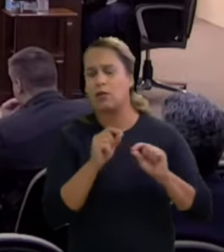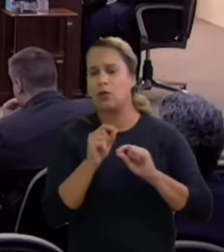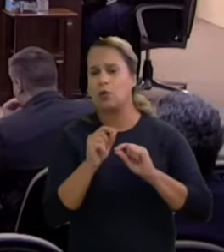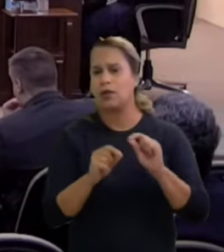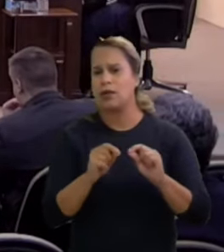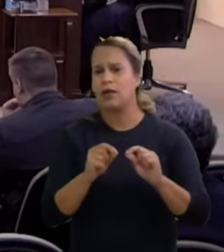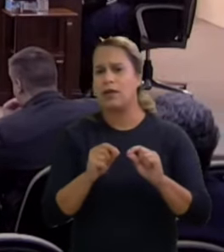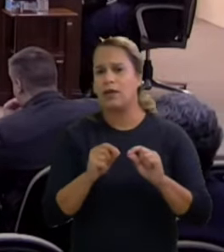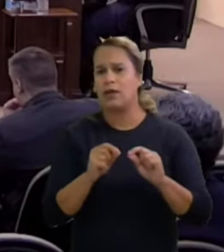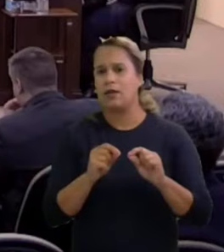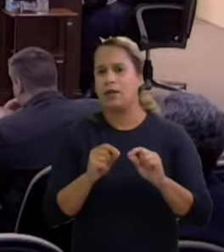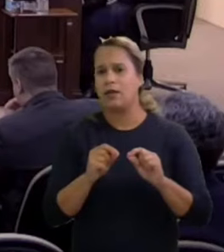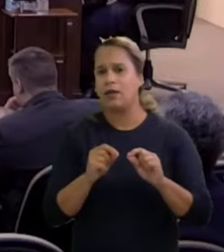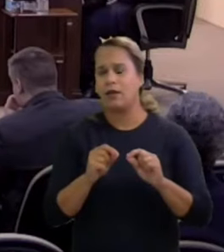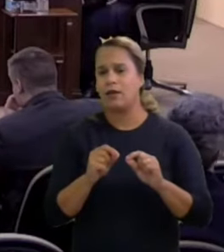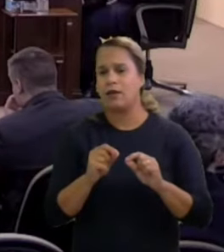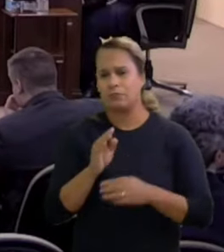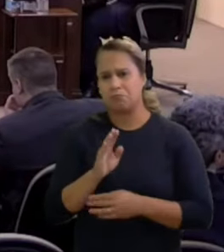voto